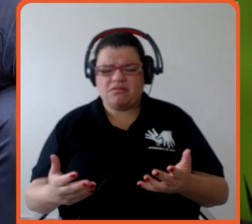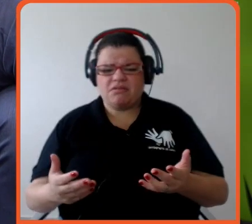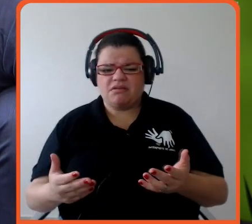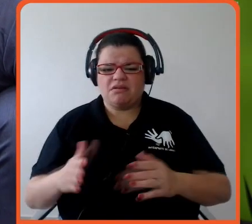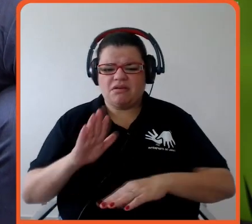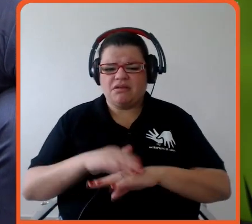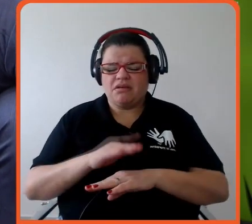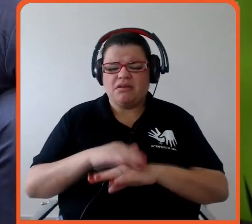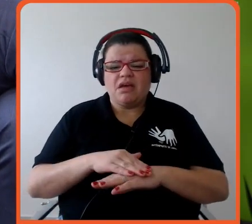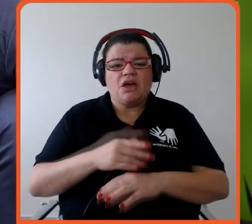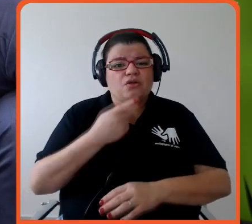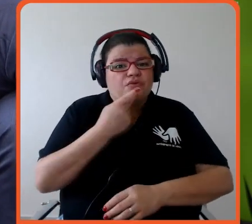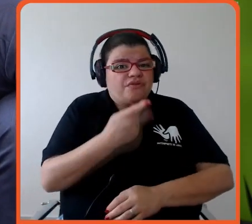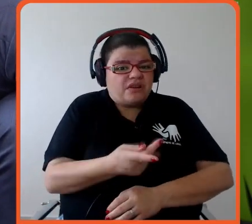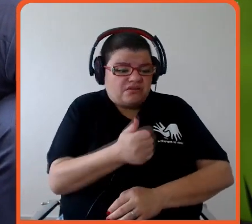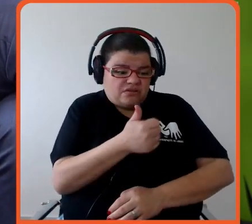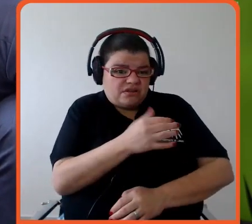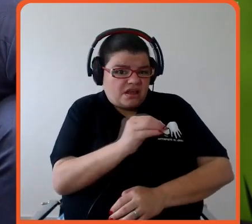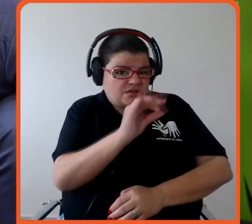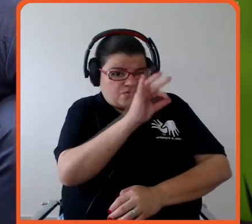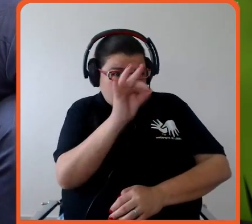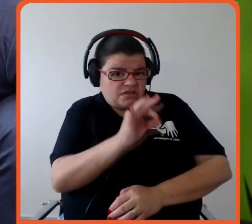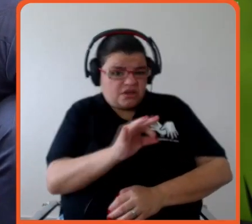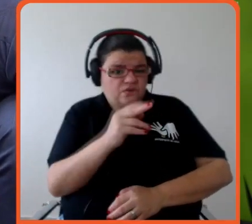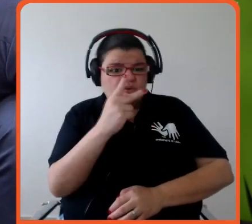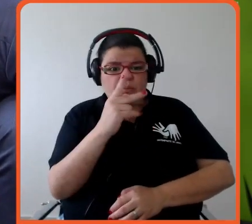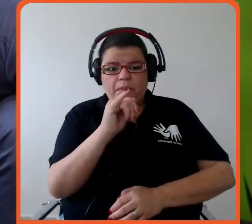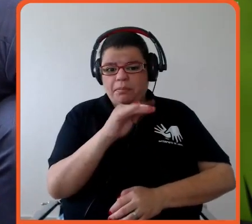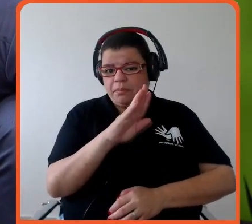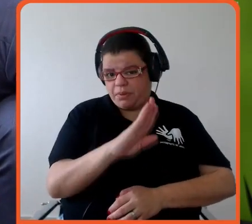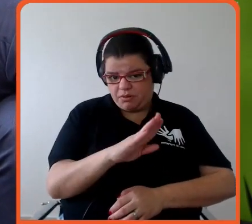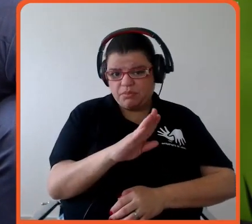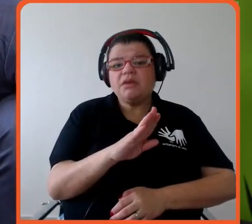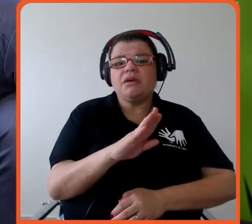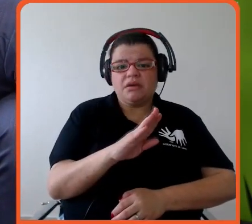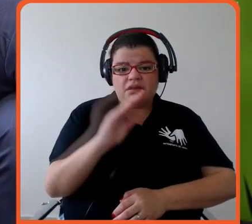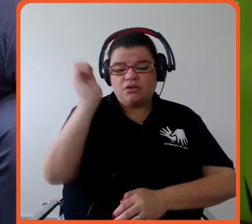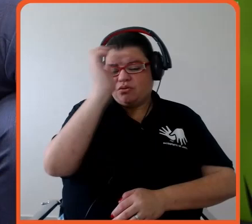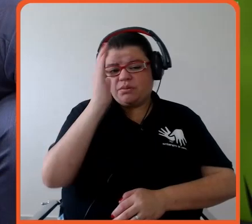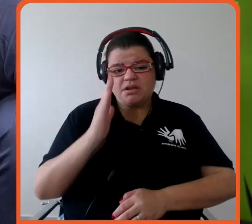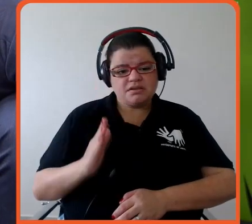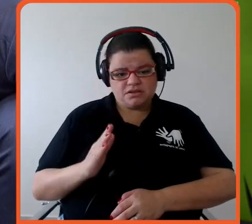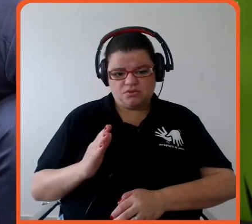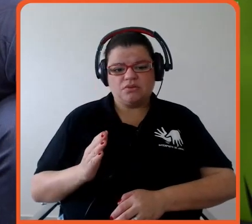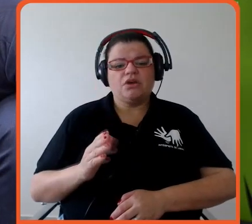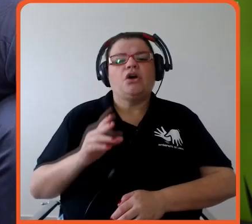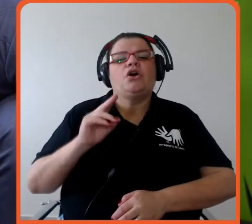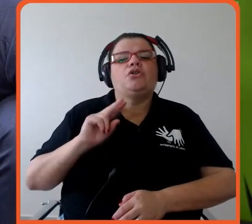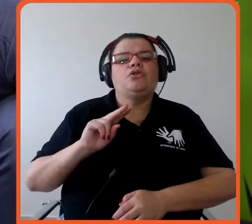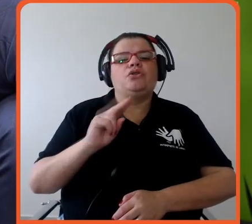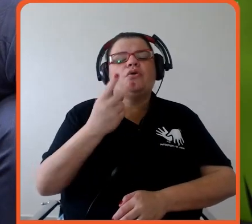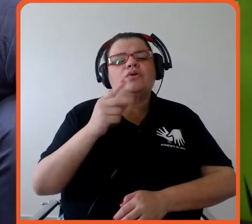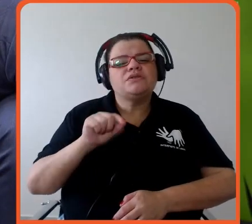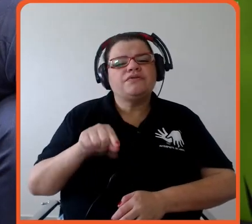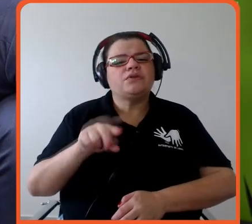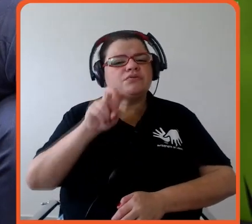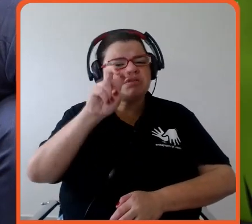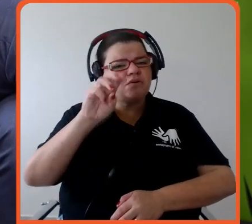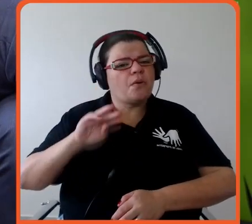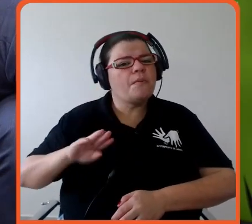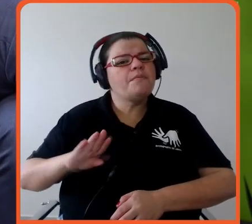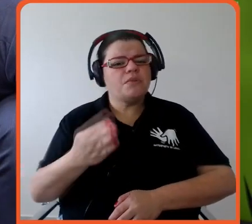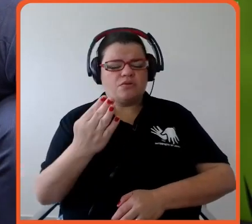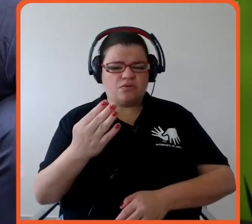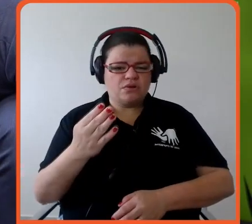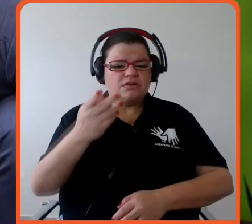% do PIB no Brasil, né? Que tem 2,5 milhões de produtores que tem vínculo direto com esse negócio. Estou